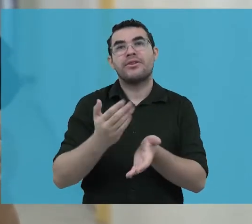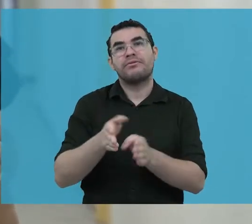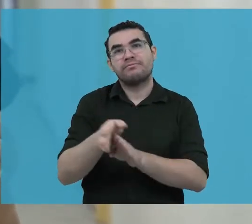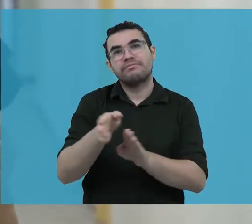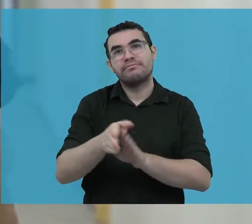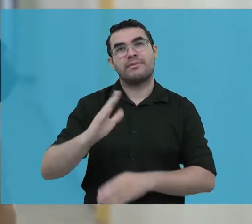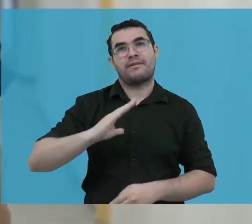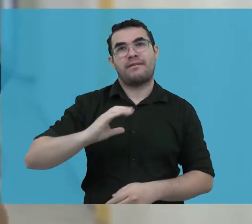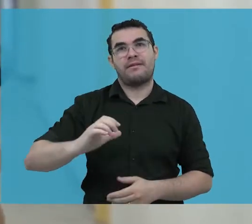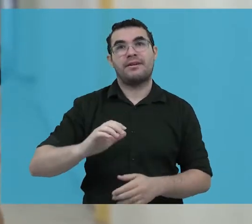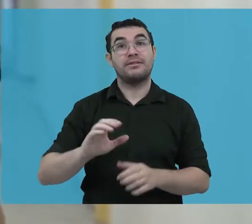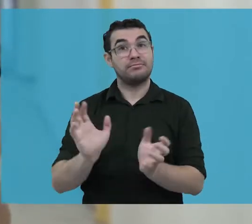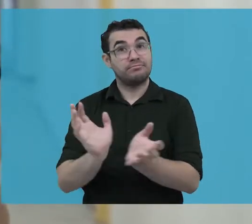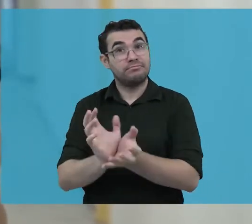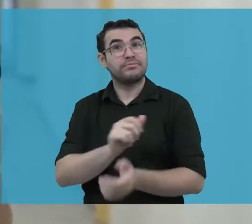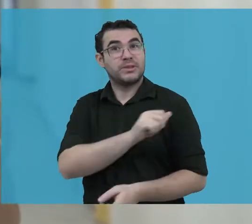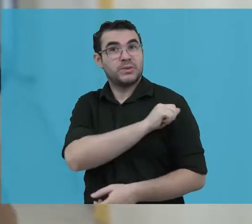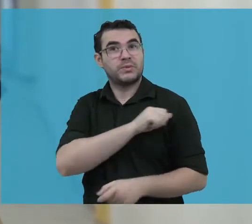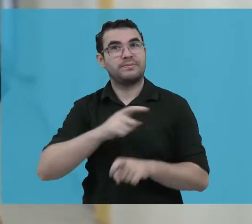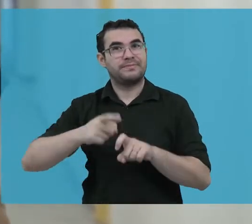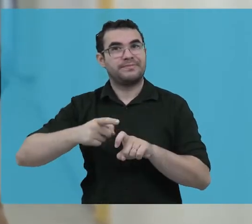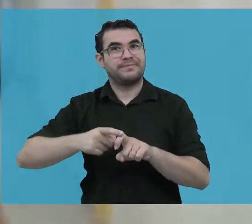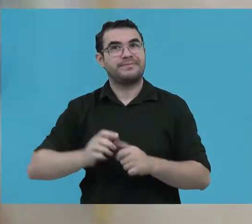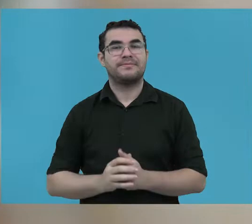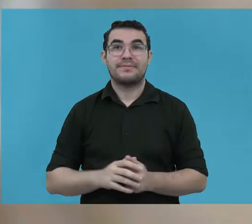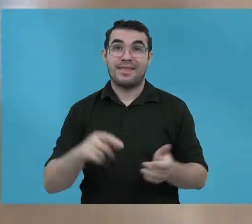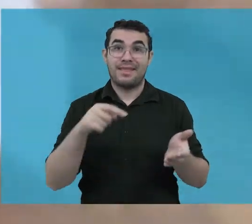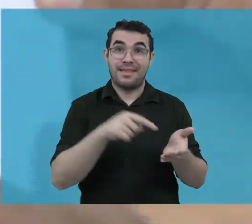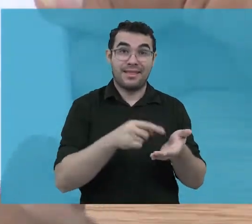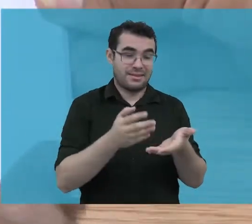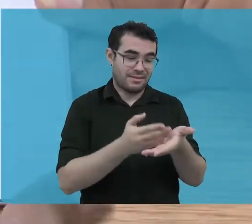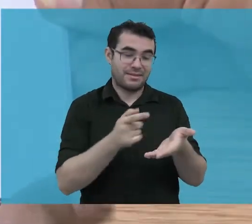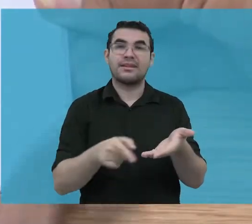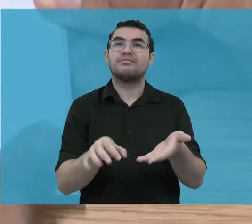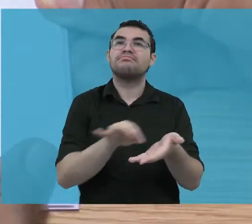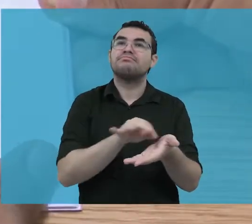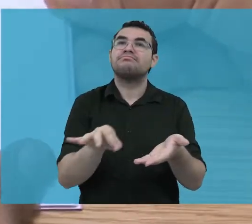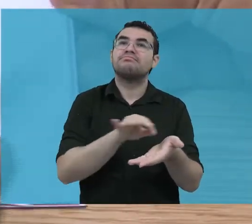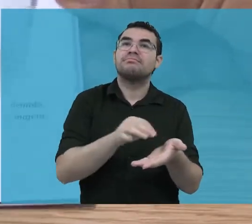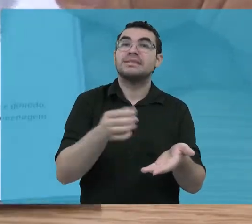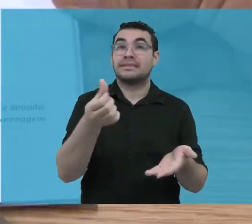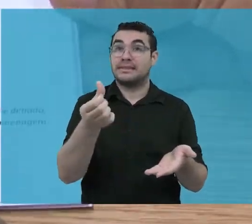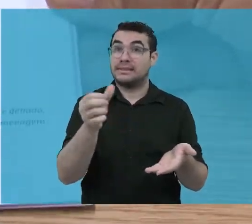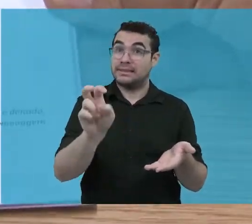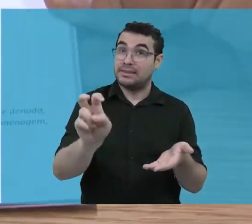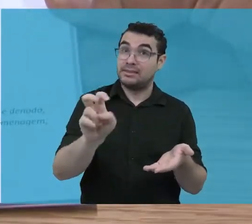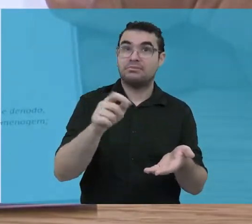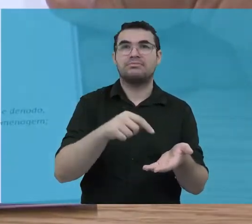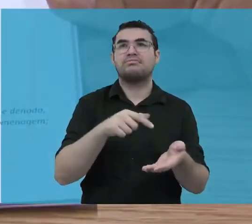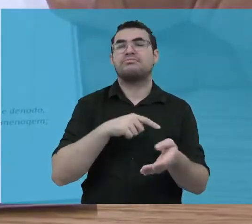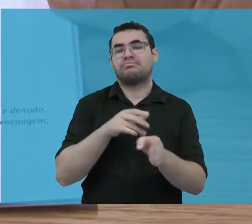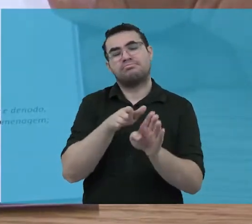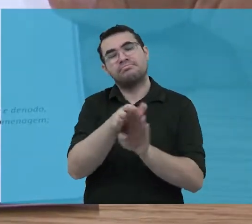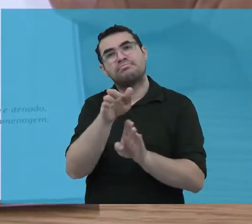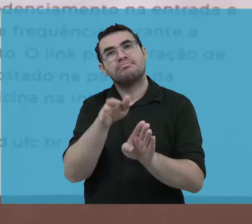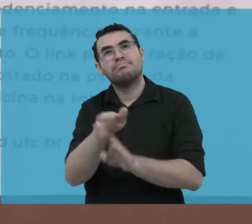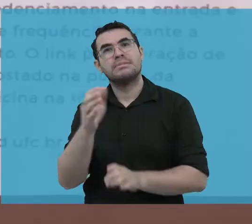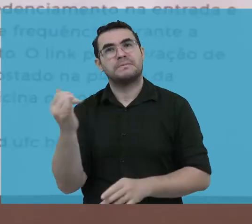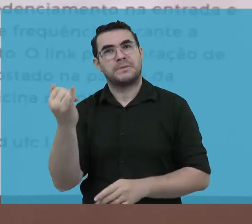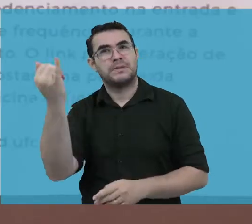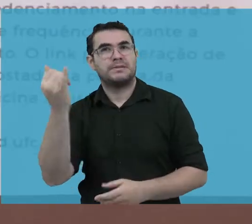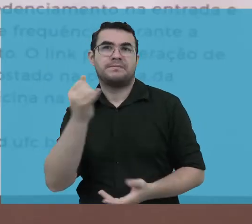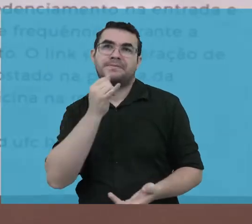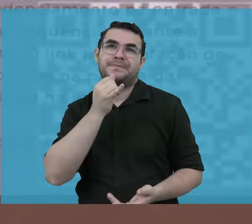código de ética dos estudantes de medicina da UFC. A publicação recém-lançada reúne em 65 páginas